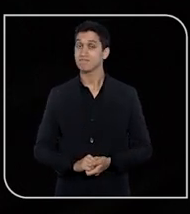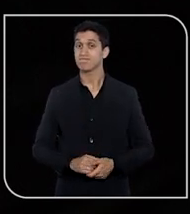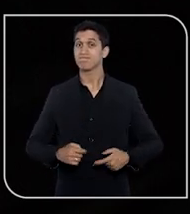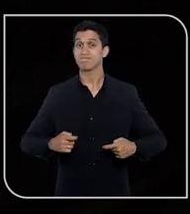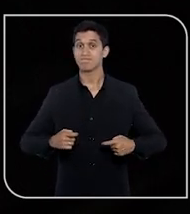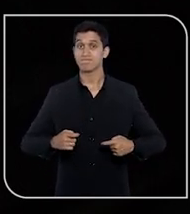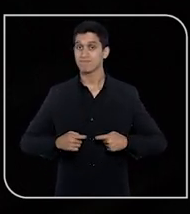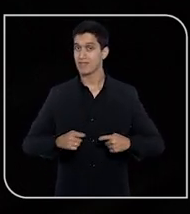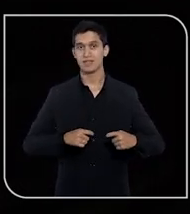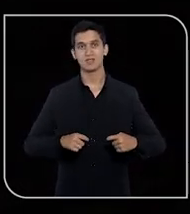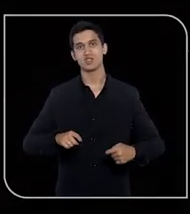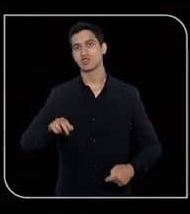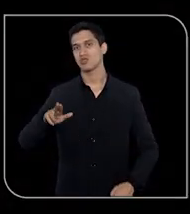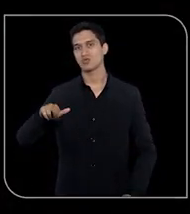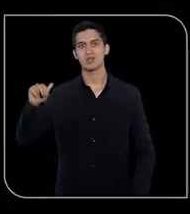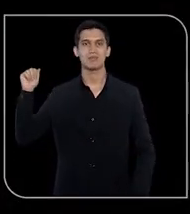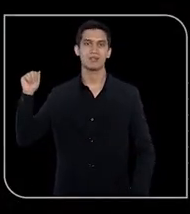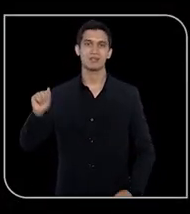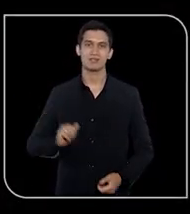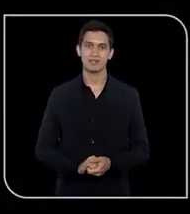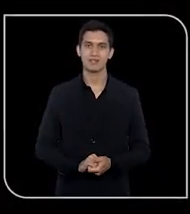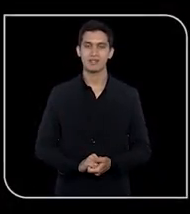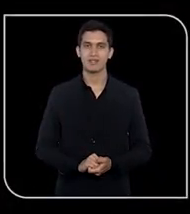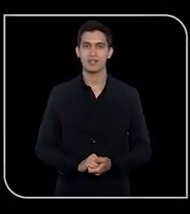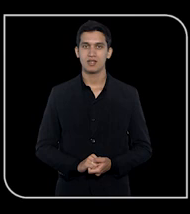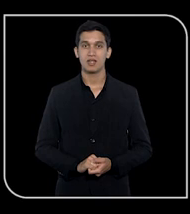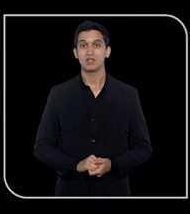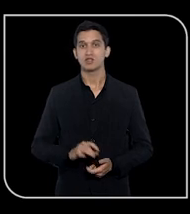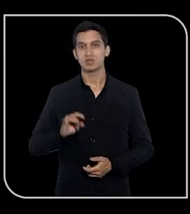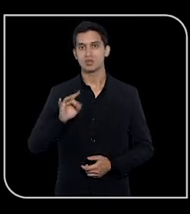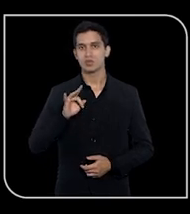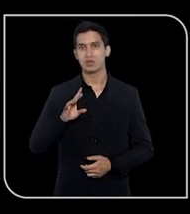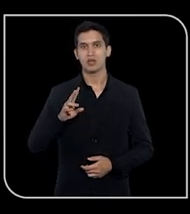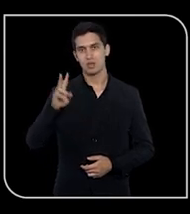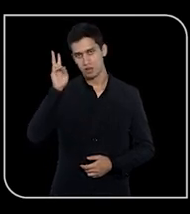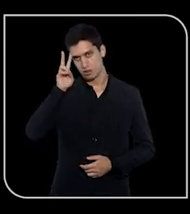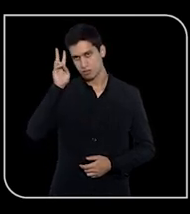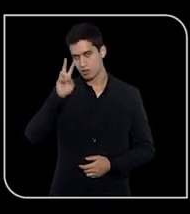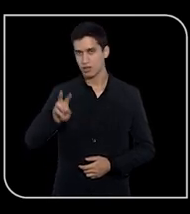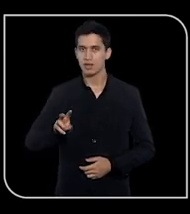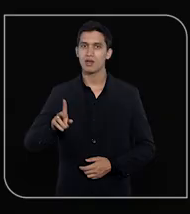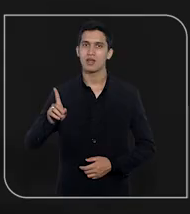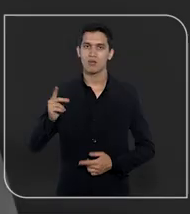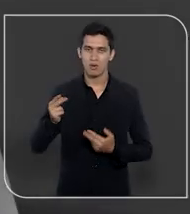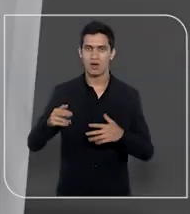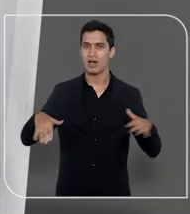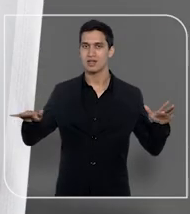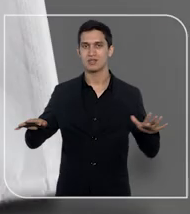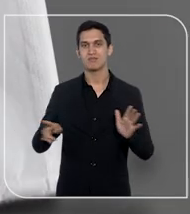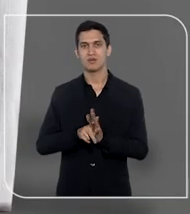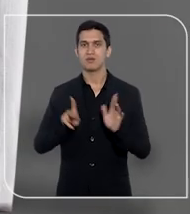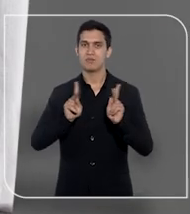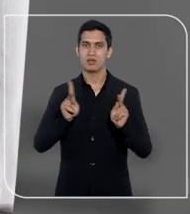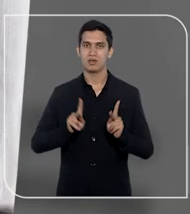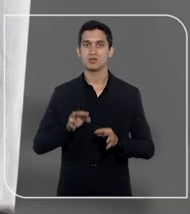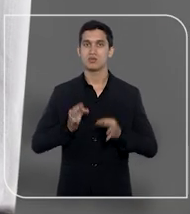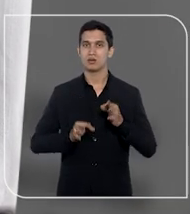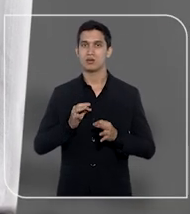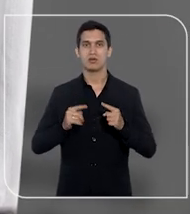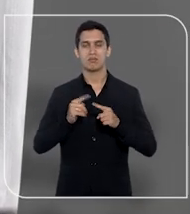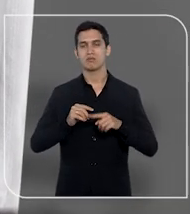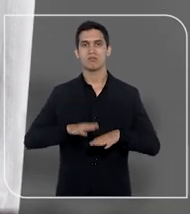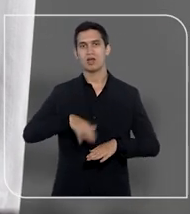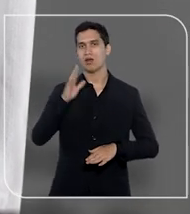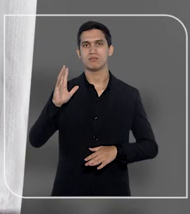Guerras nunca mais. Reparação e memória são as duas asas da paz. Em um julgamento envolvendo